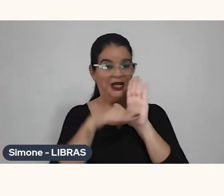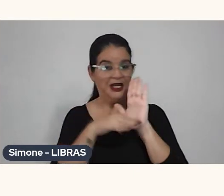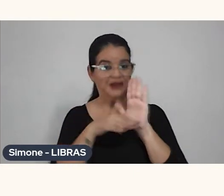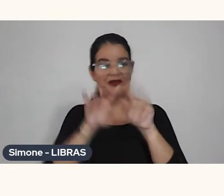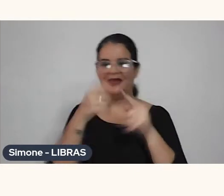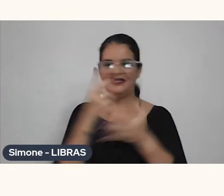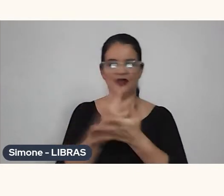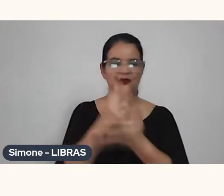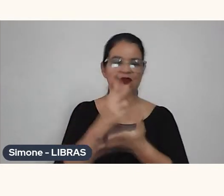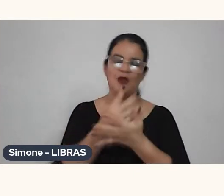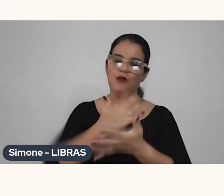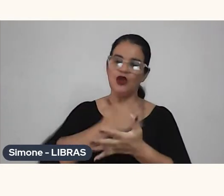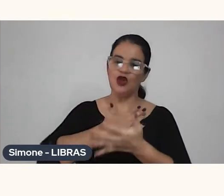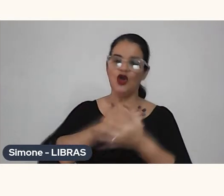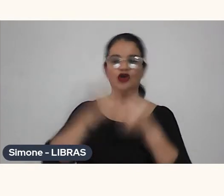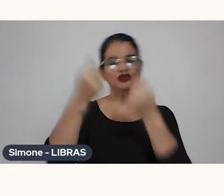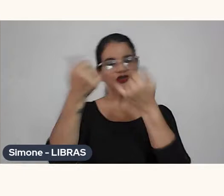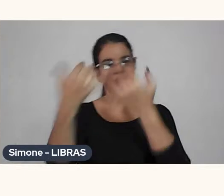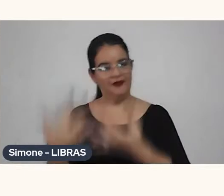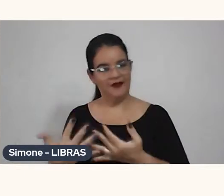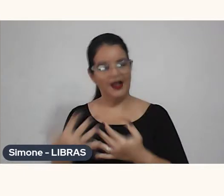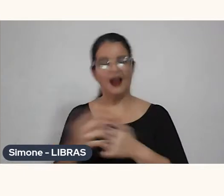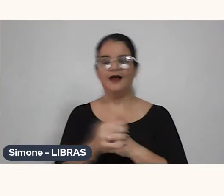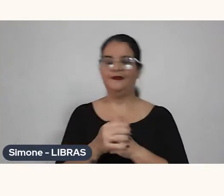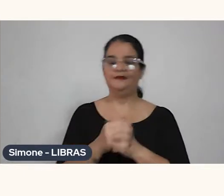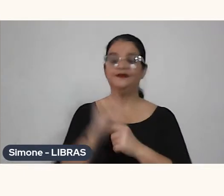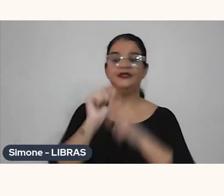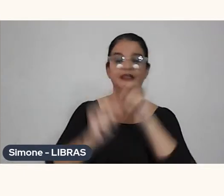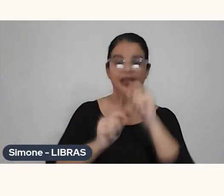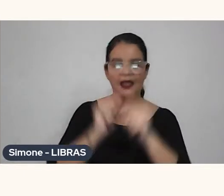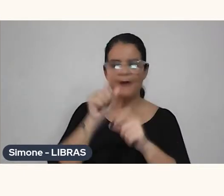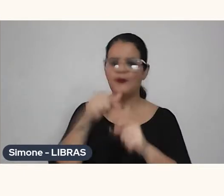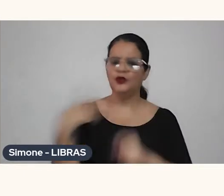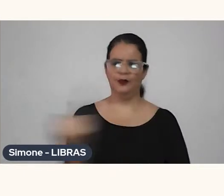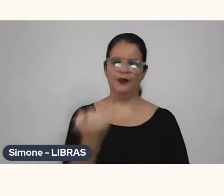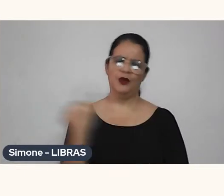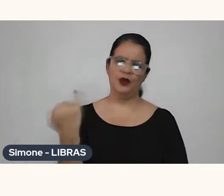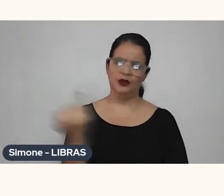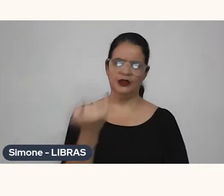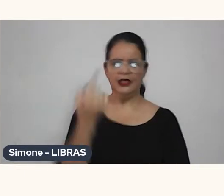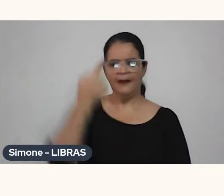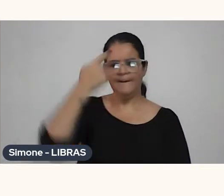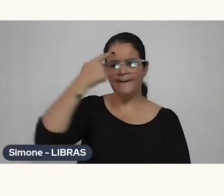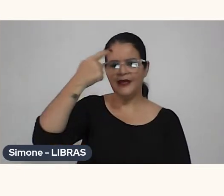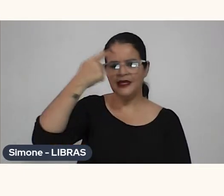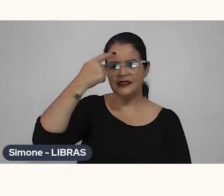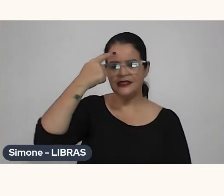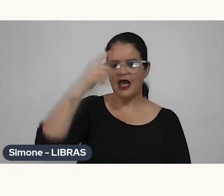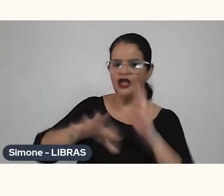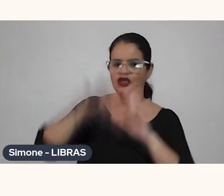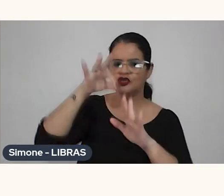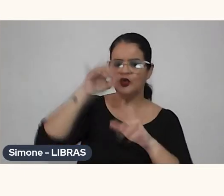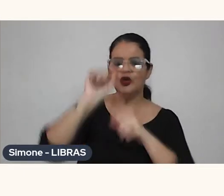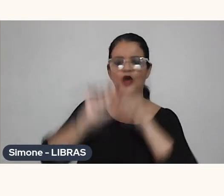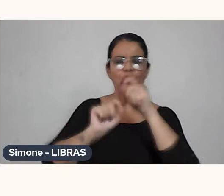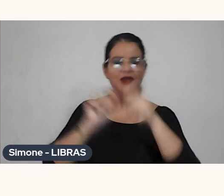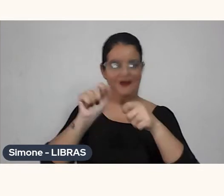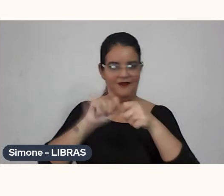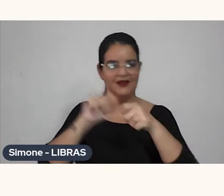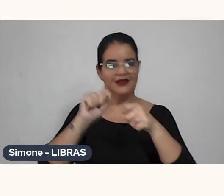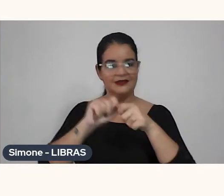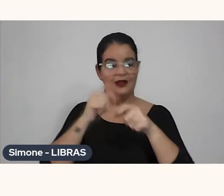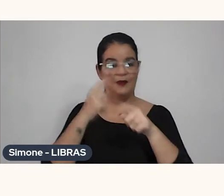gosto de falar que, é, é muito importante pensar e escolher o que quer fazer, né, porque,